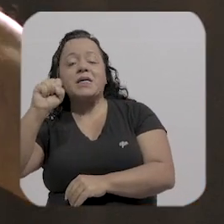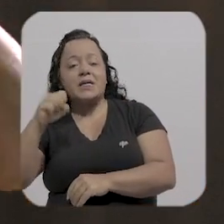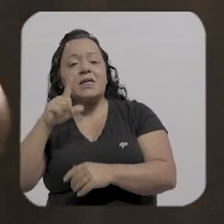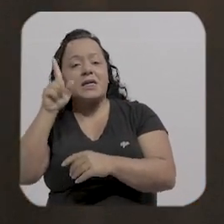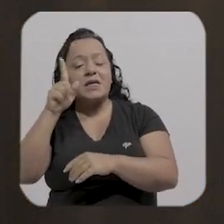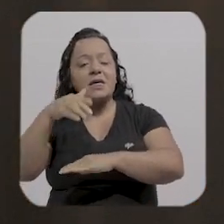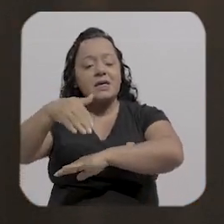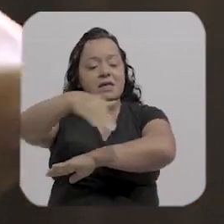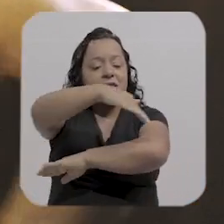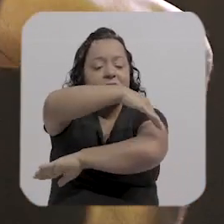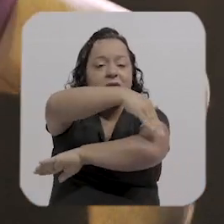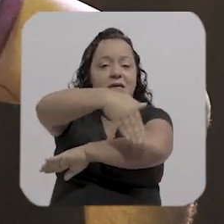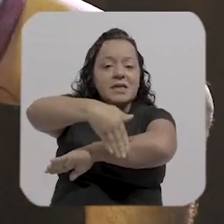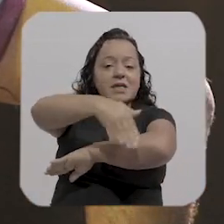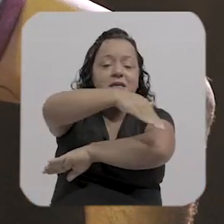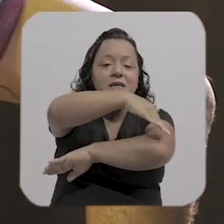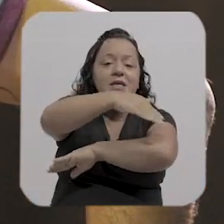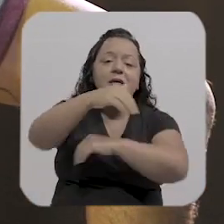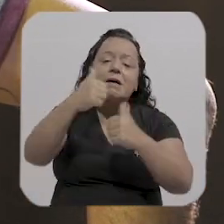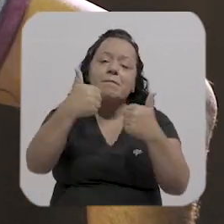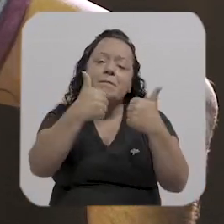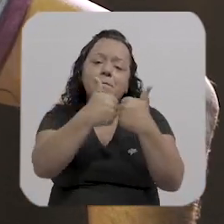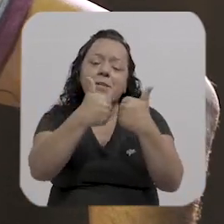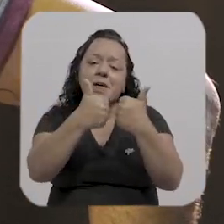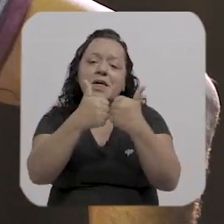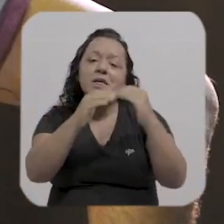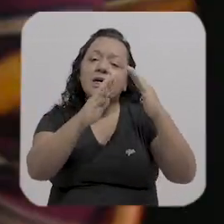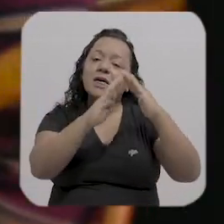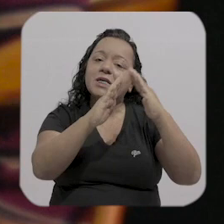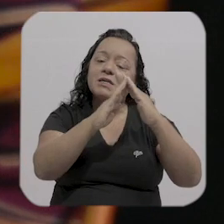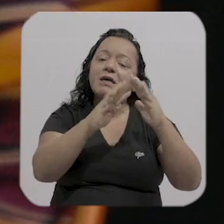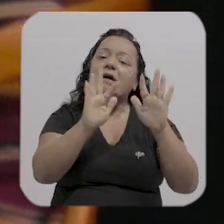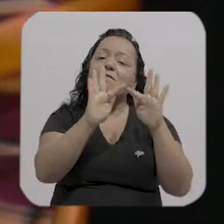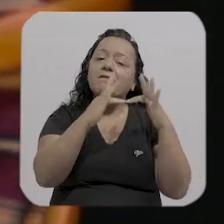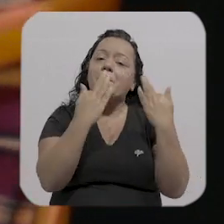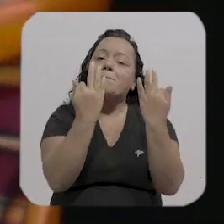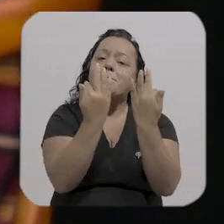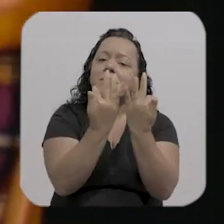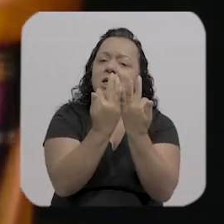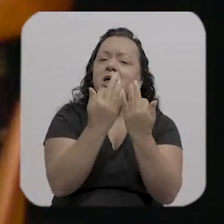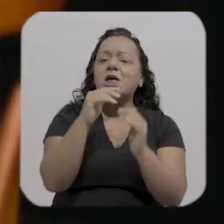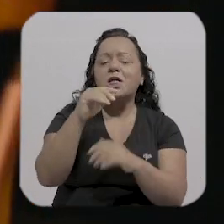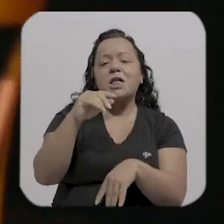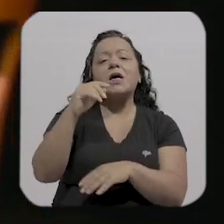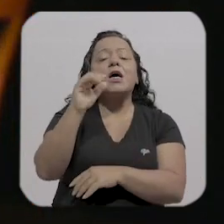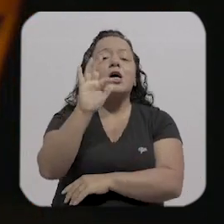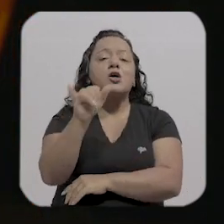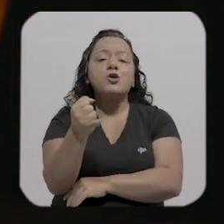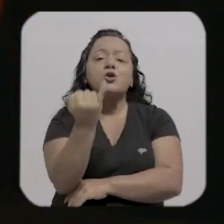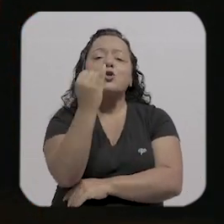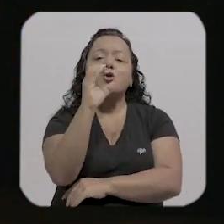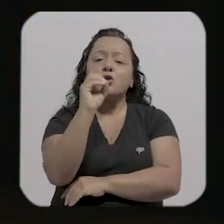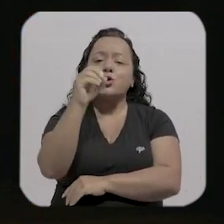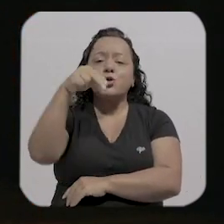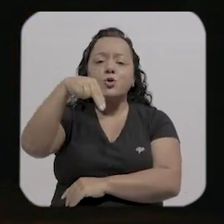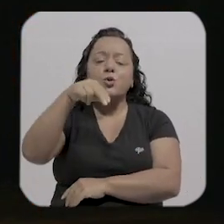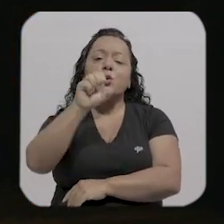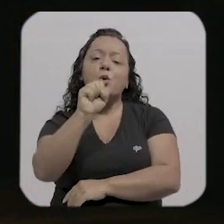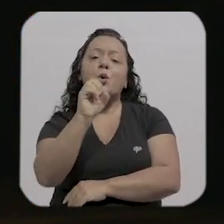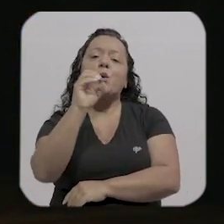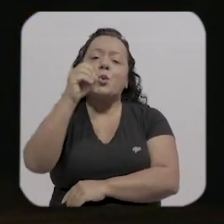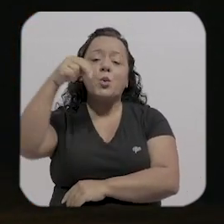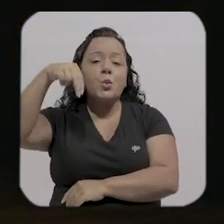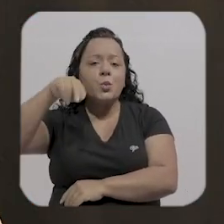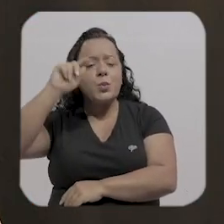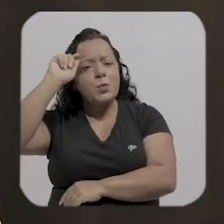ali, do lado, a casa da família Johnson, com o Bubu Johnson, que foi o outro espaço também, onde eu tive